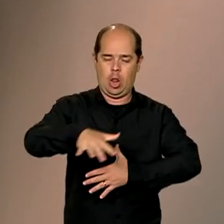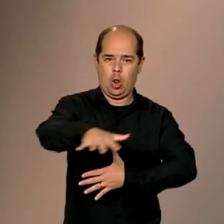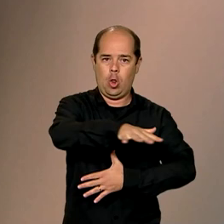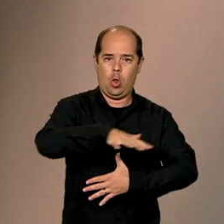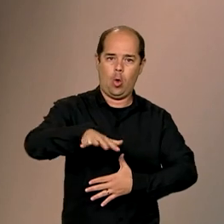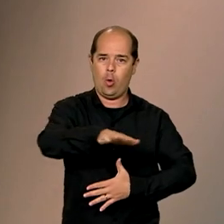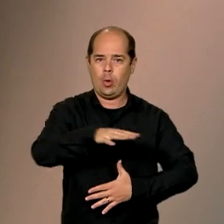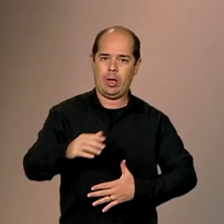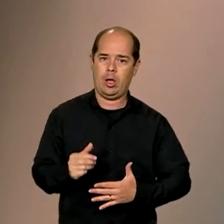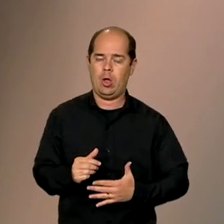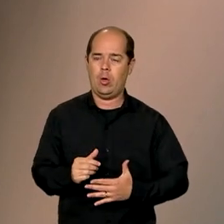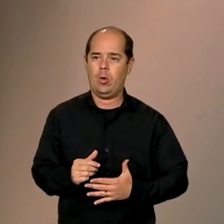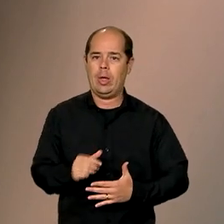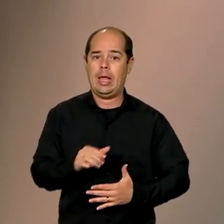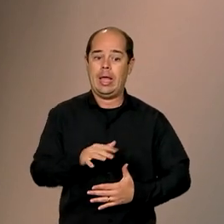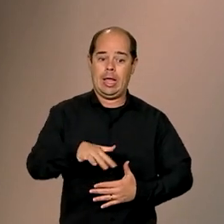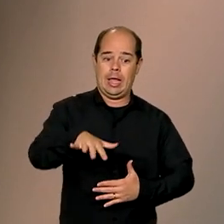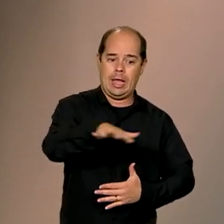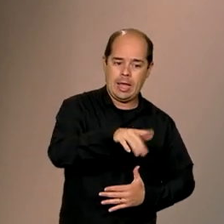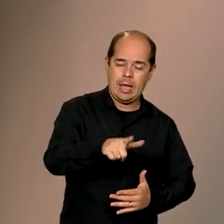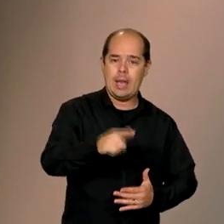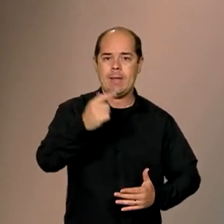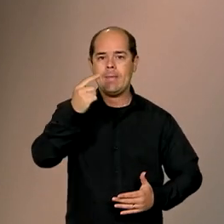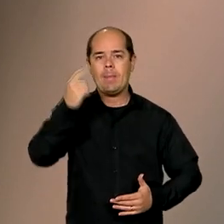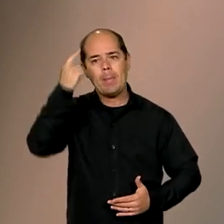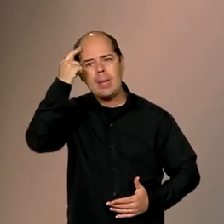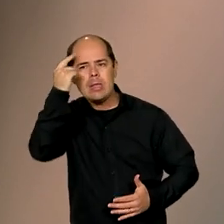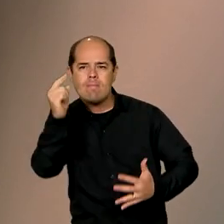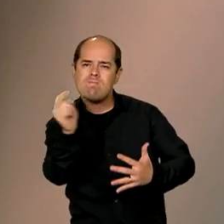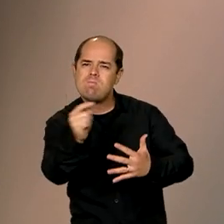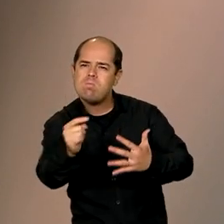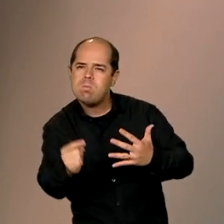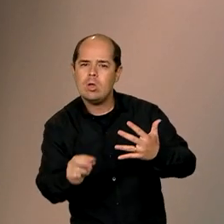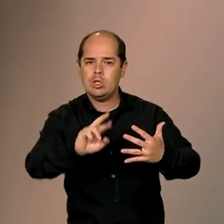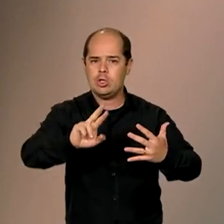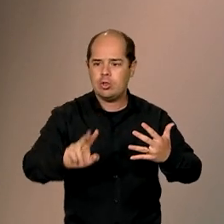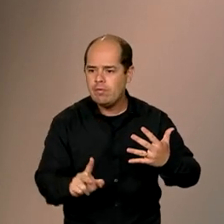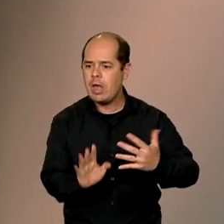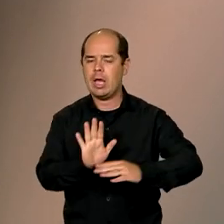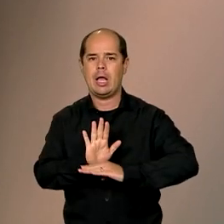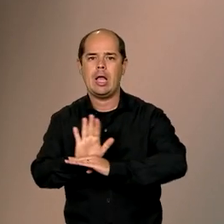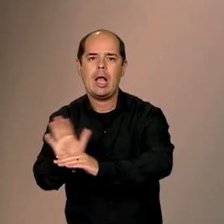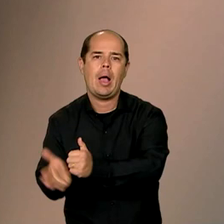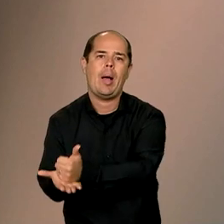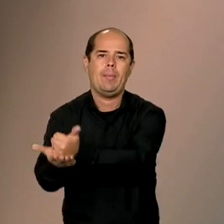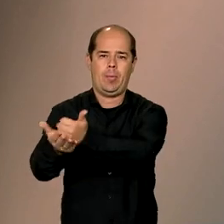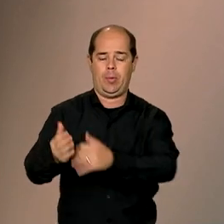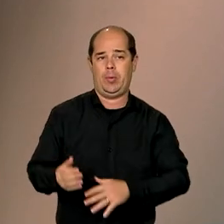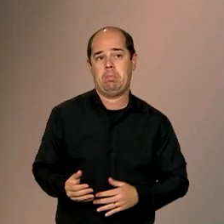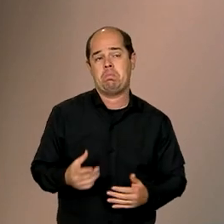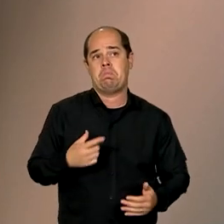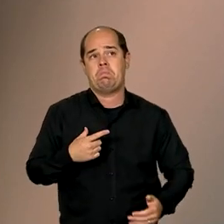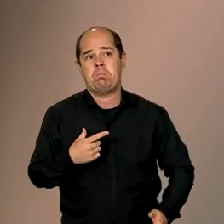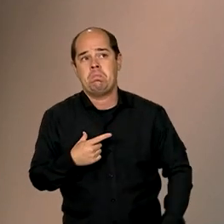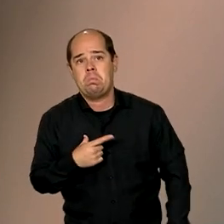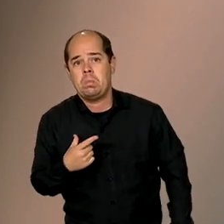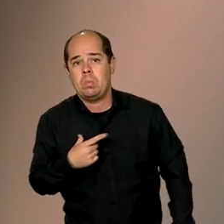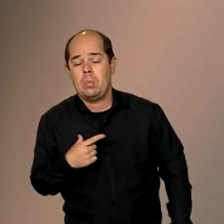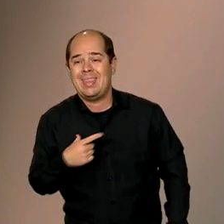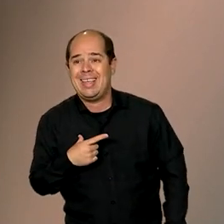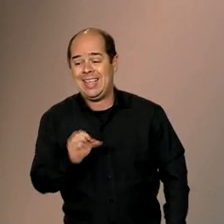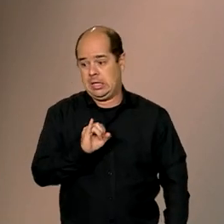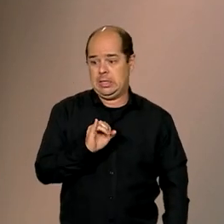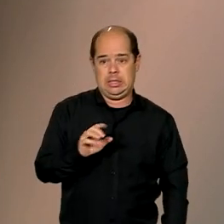a essas crianças, a esses jovens, a esses adolescentes. tem desde a necessária, se ele não está,